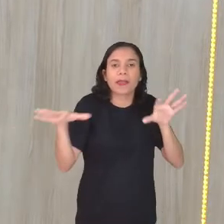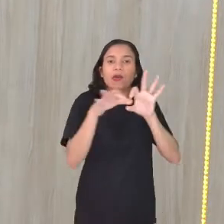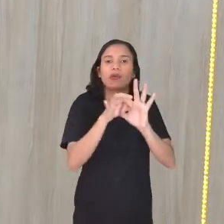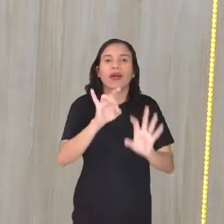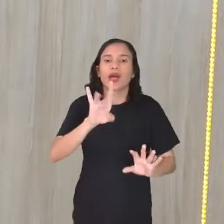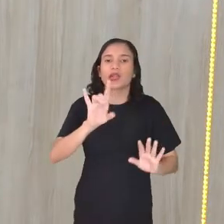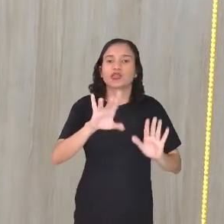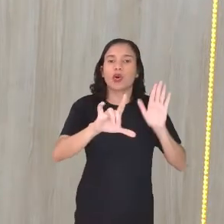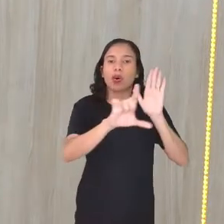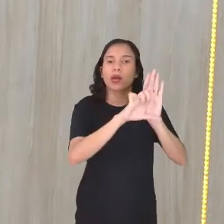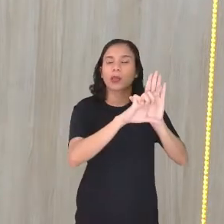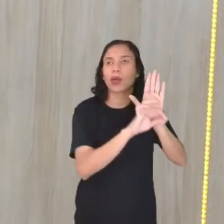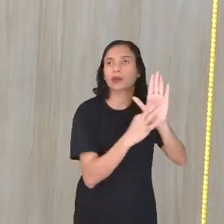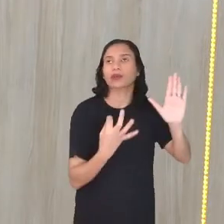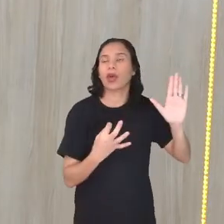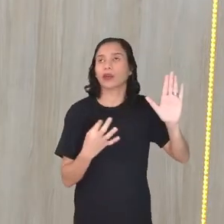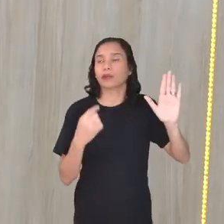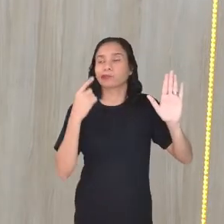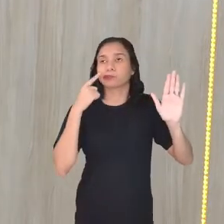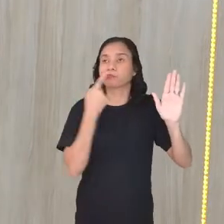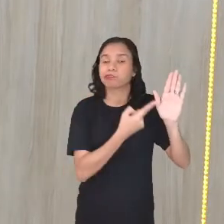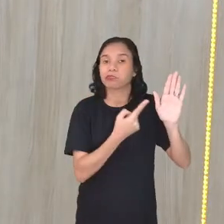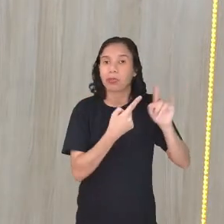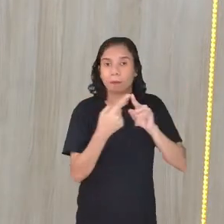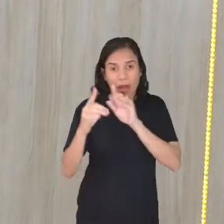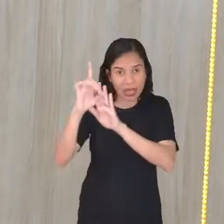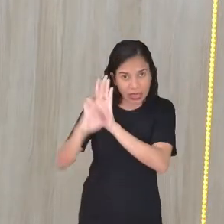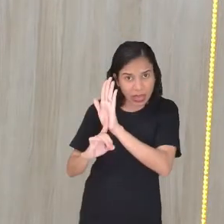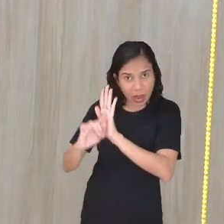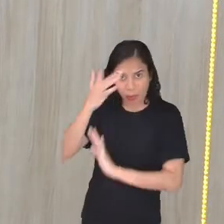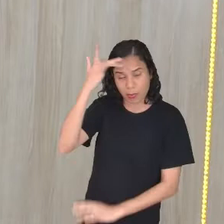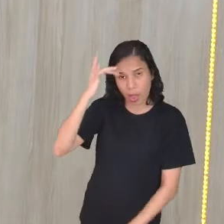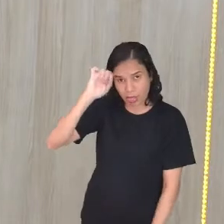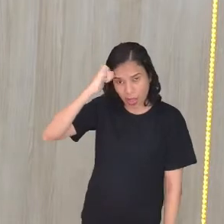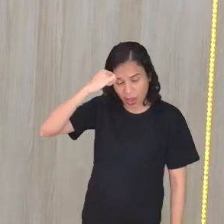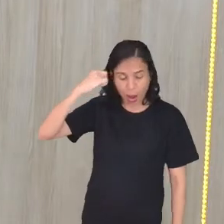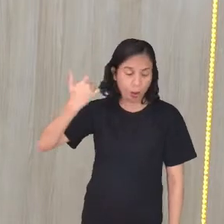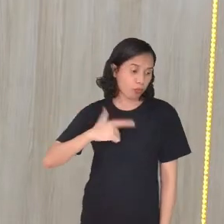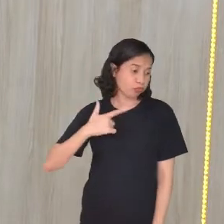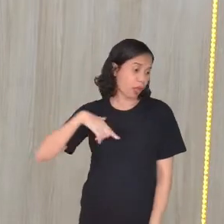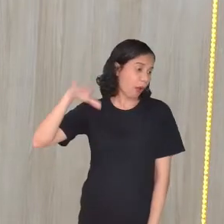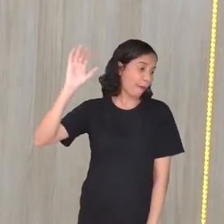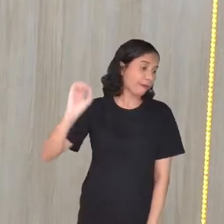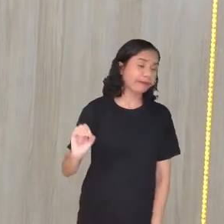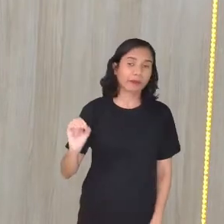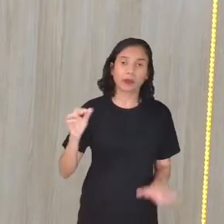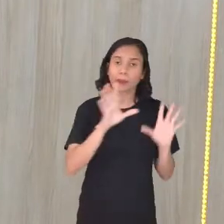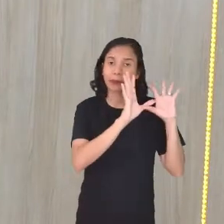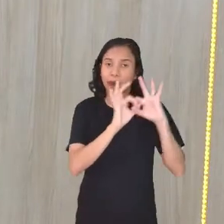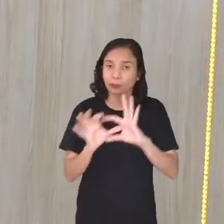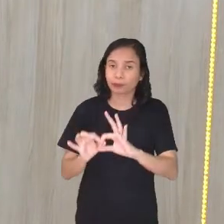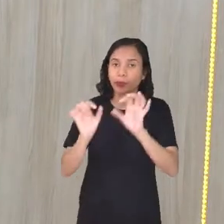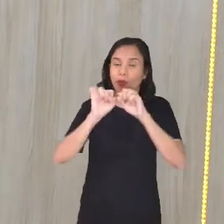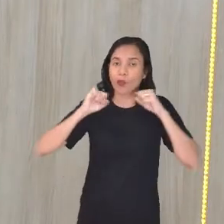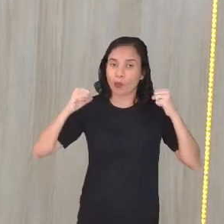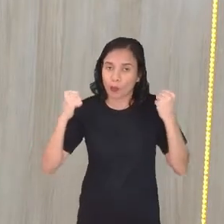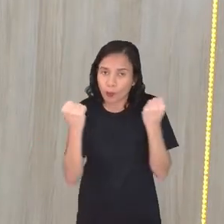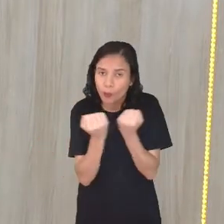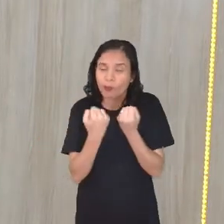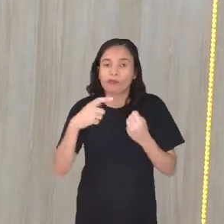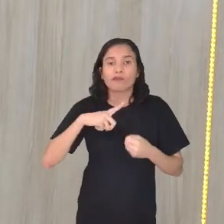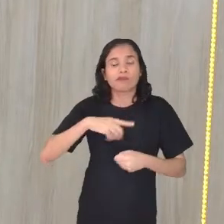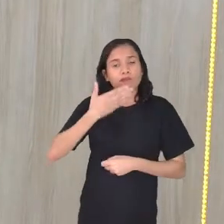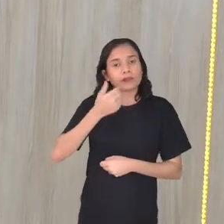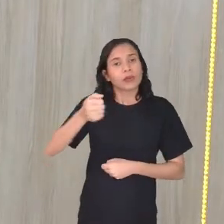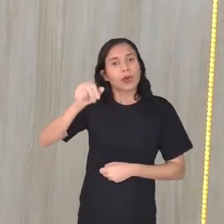lei ali assinada, mas em direitos, esses povos não foram incluídos, né? Para um contexto social, para ter